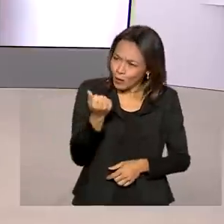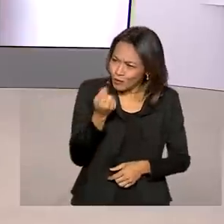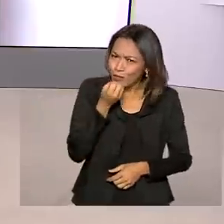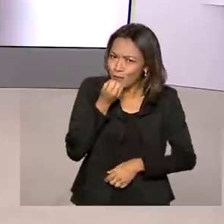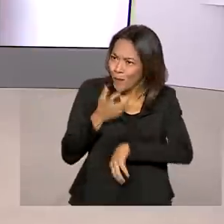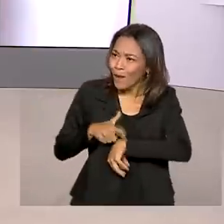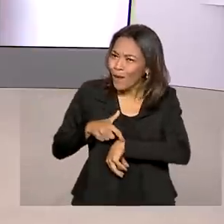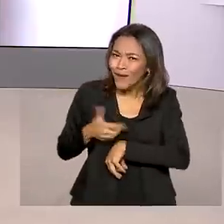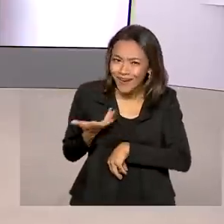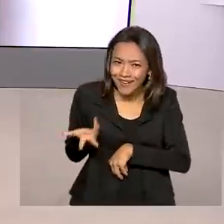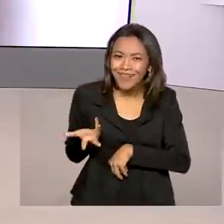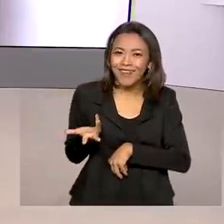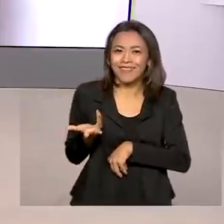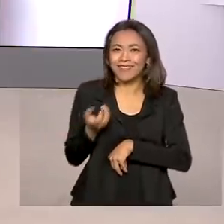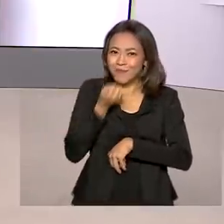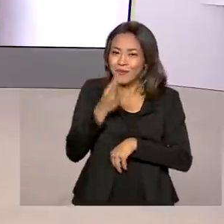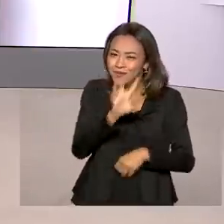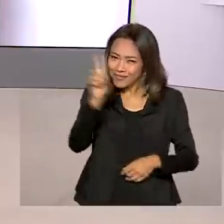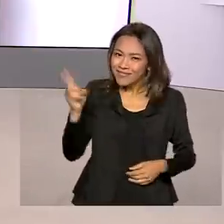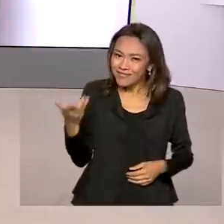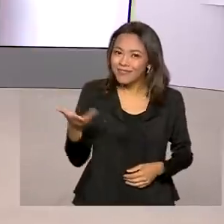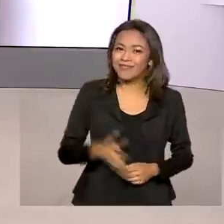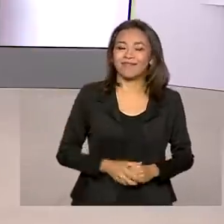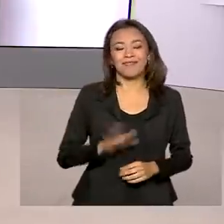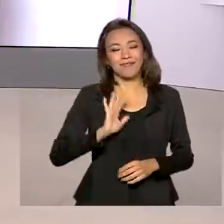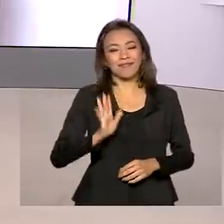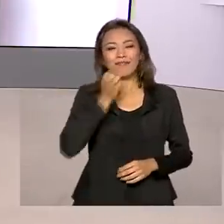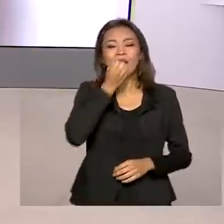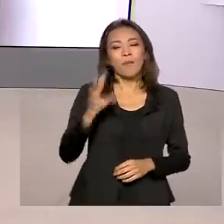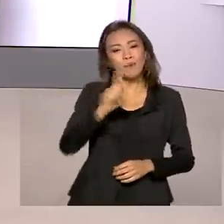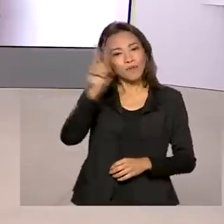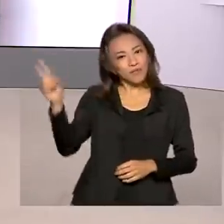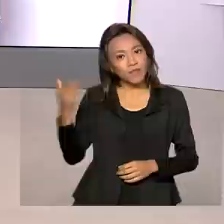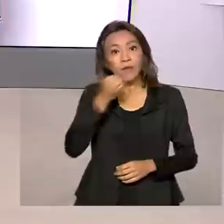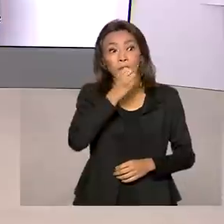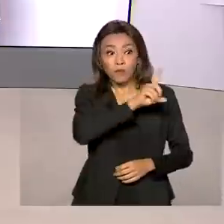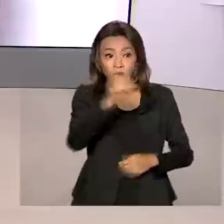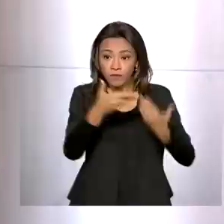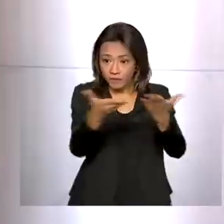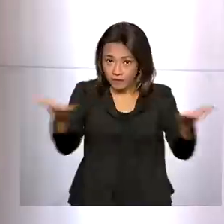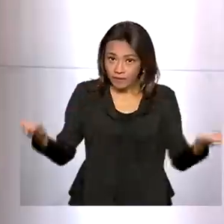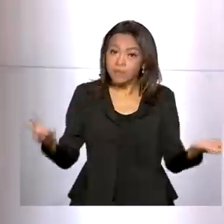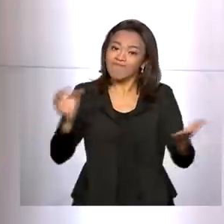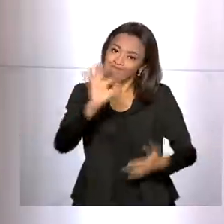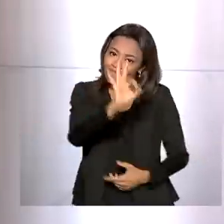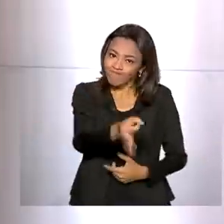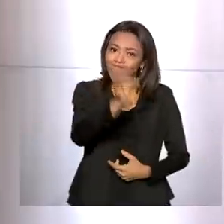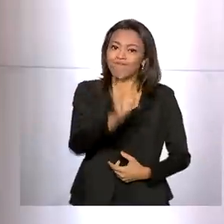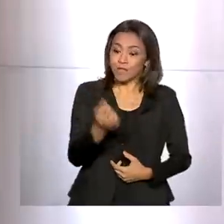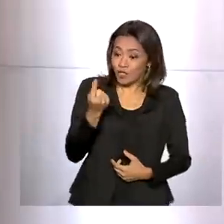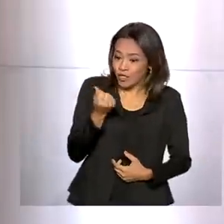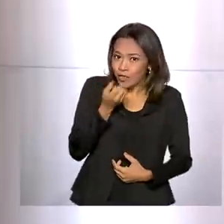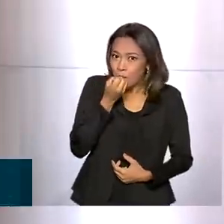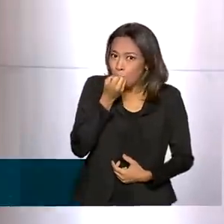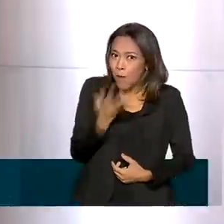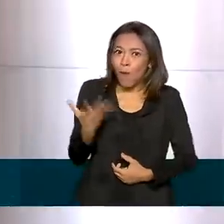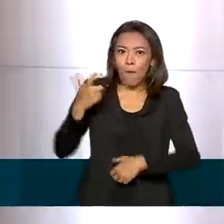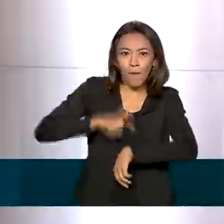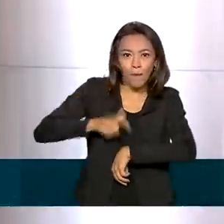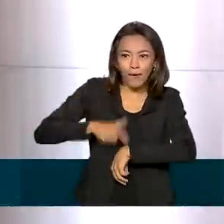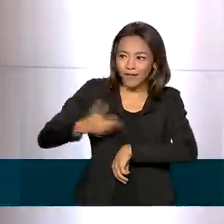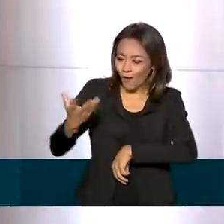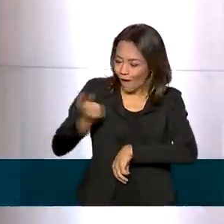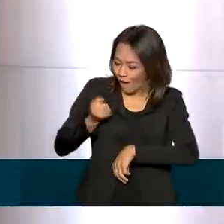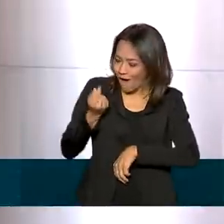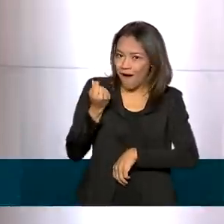numa boa hora, não é isso Márcia? Bom dia. Oi Dani, bom dia pra você, bom dia pra todos. isso mesmo, dinheiro que vem em boa hora. São